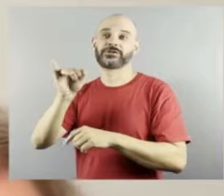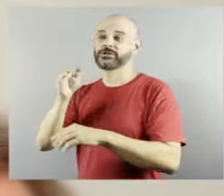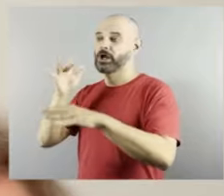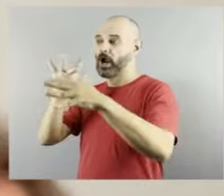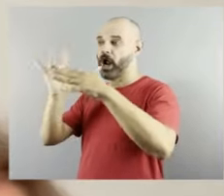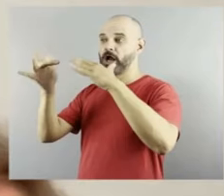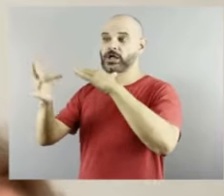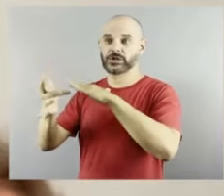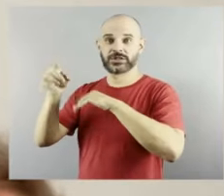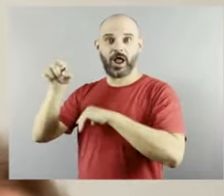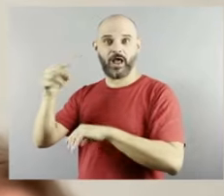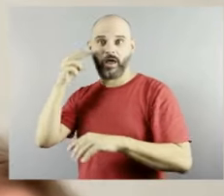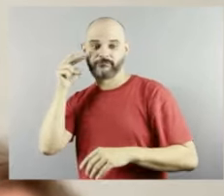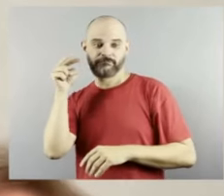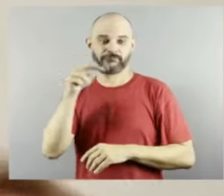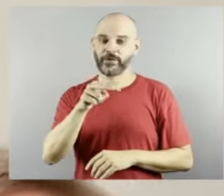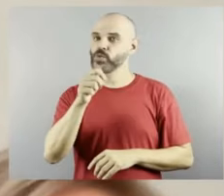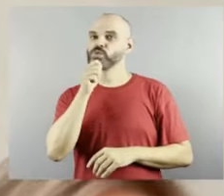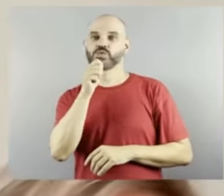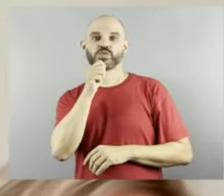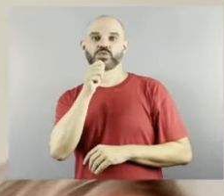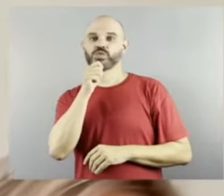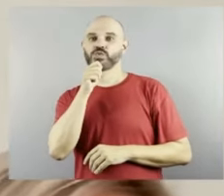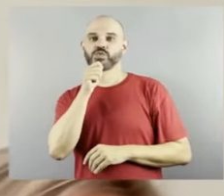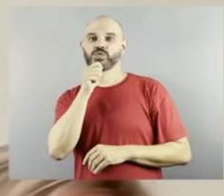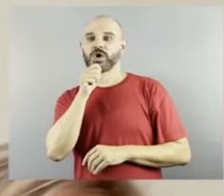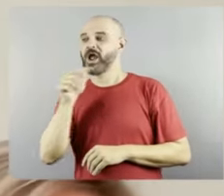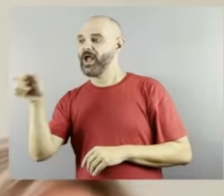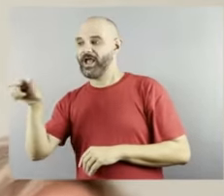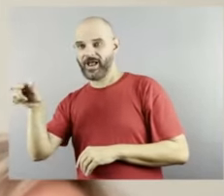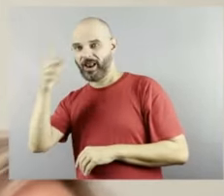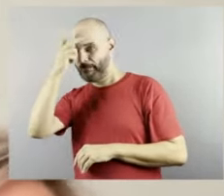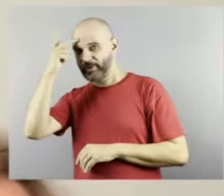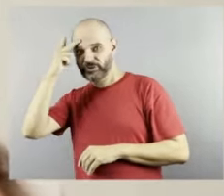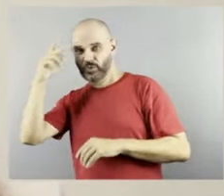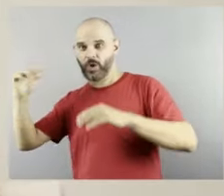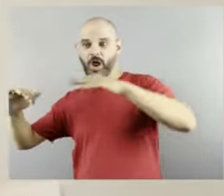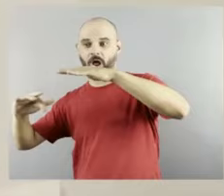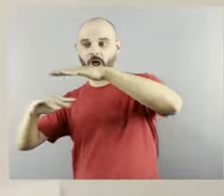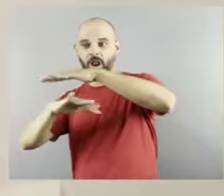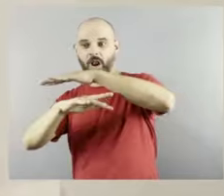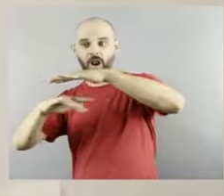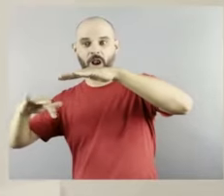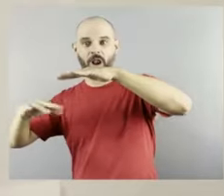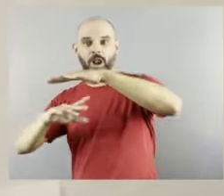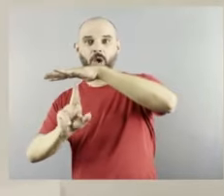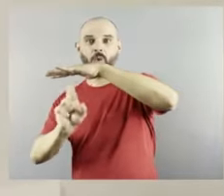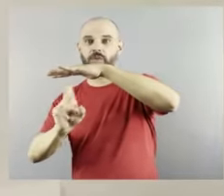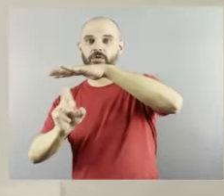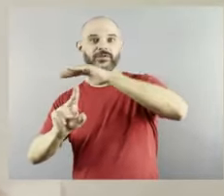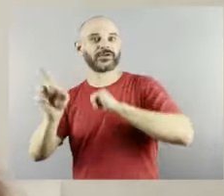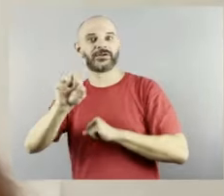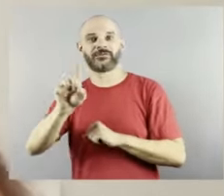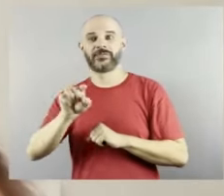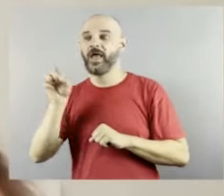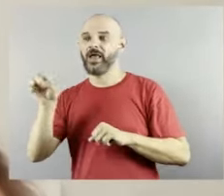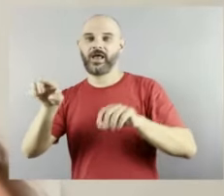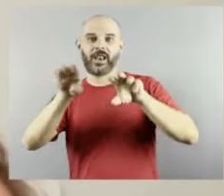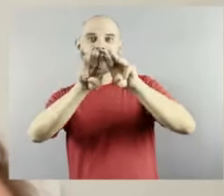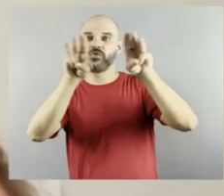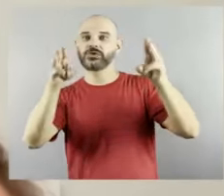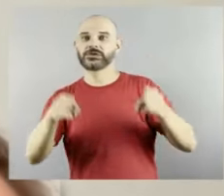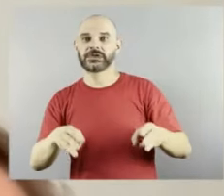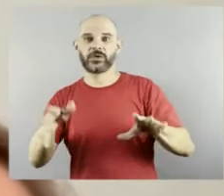rodoviária ela não foi no museu da inclusão ela não é uma estudante do da da da Unicamp